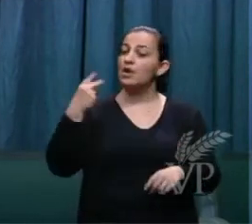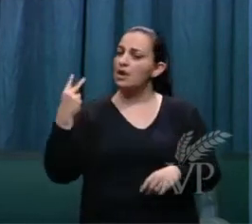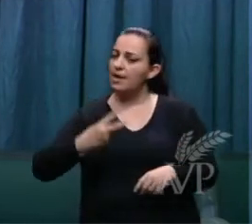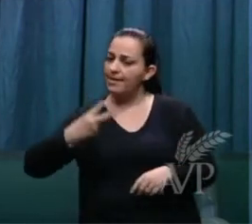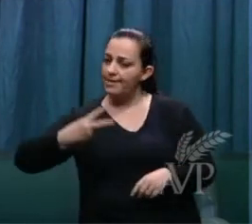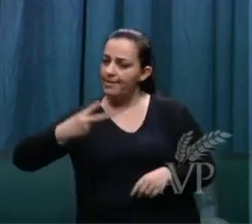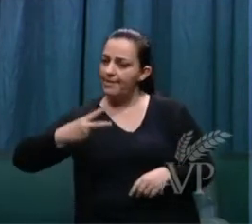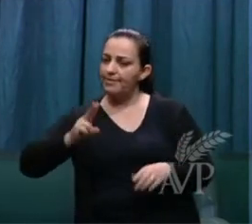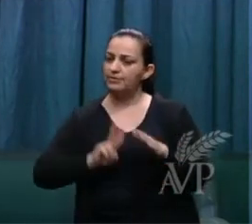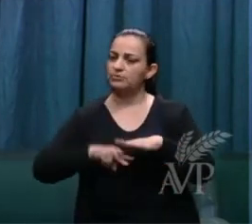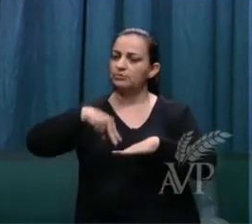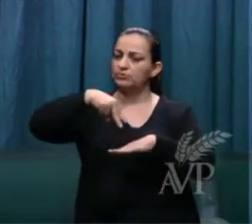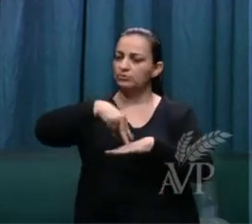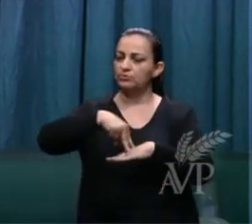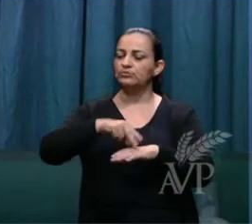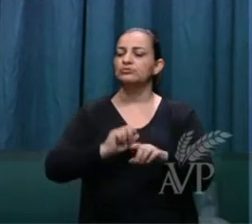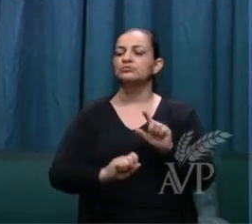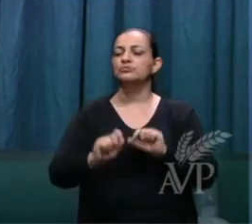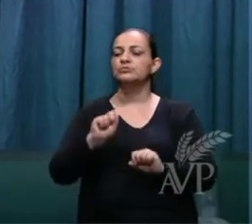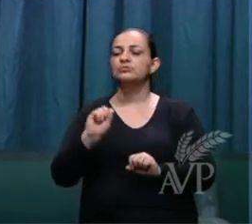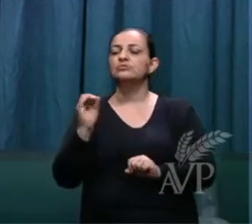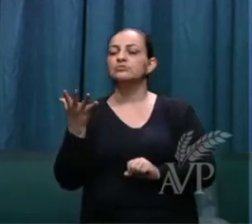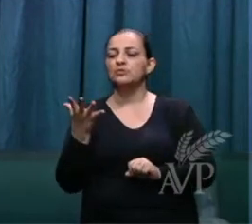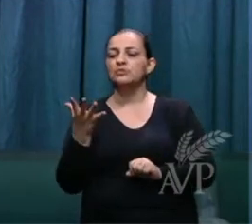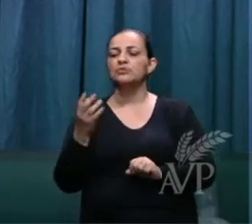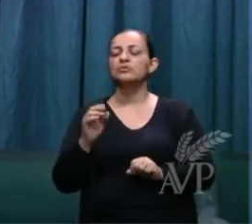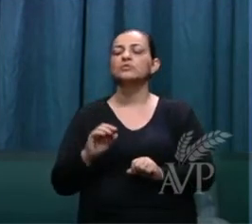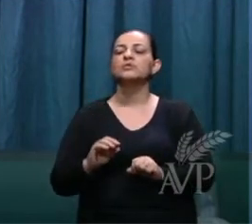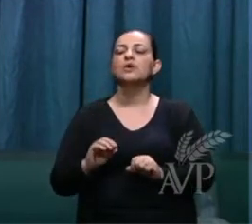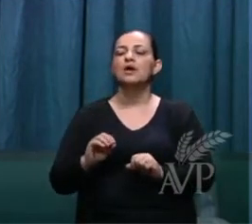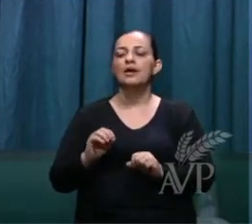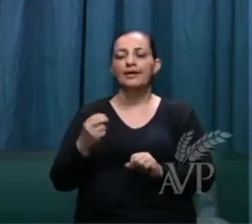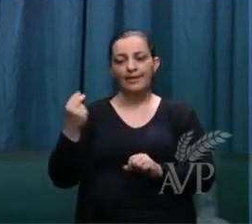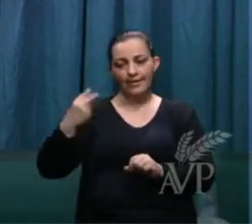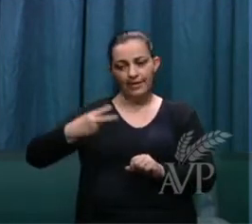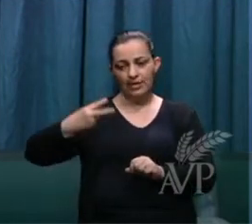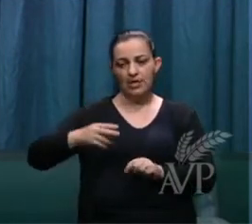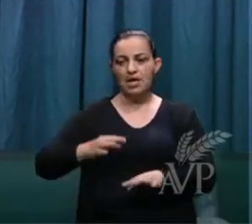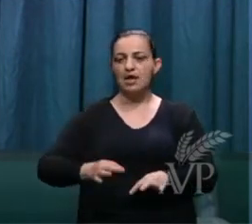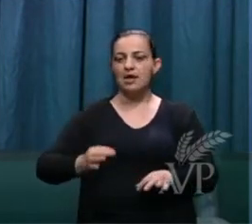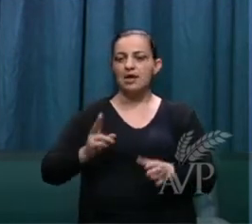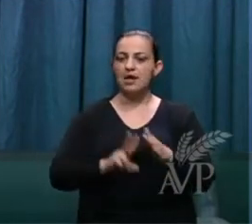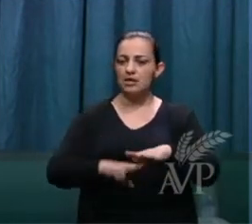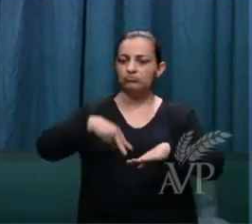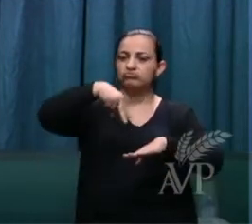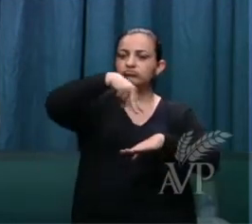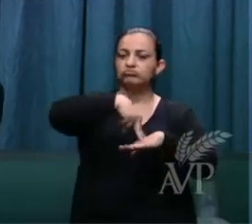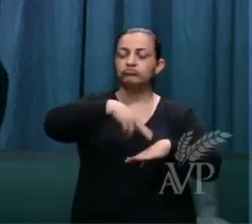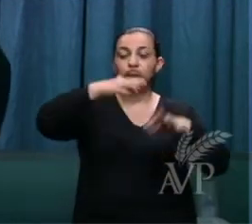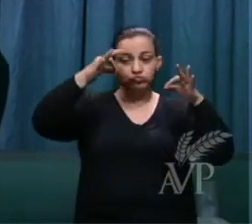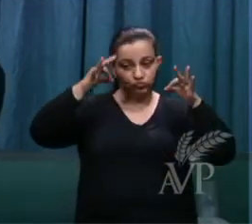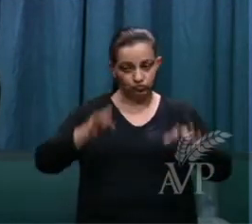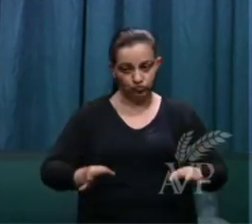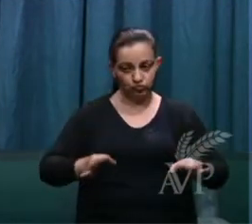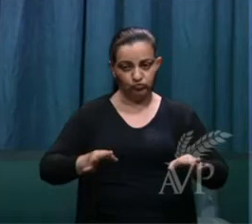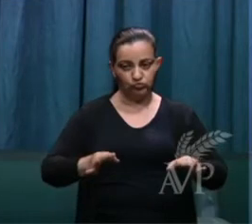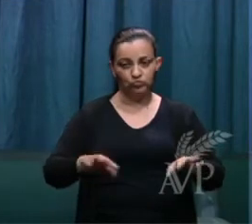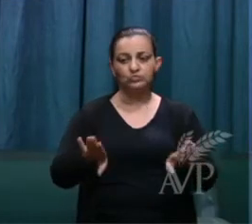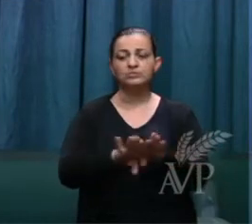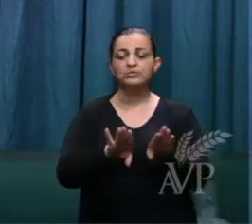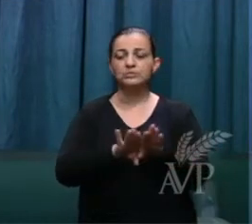ressurreição vai ser a ressurreição dos justos e dos